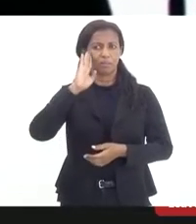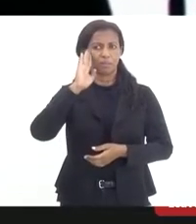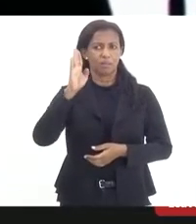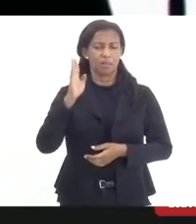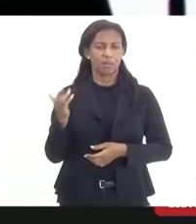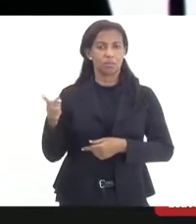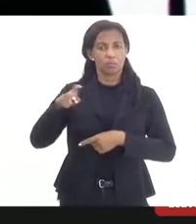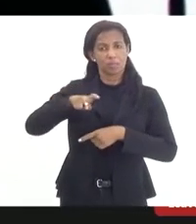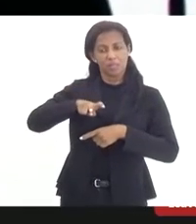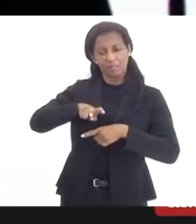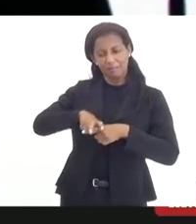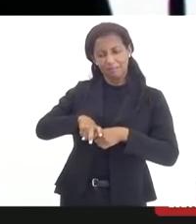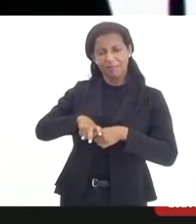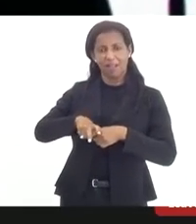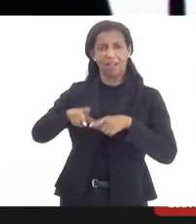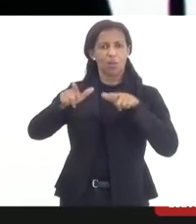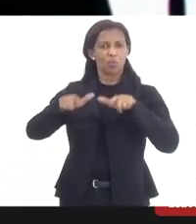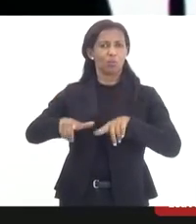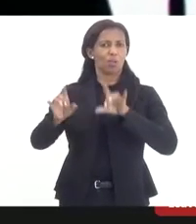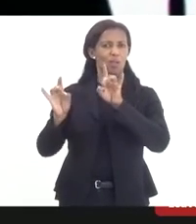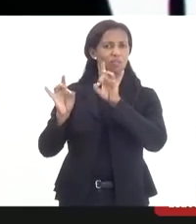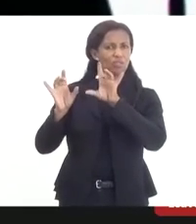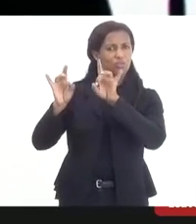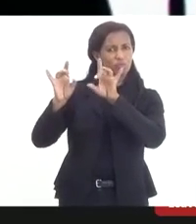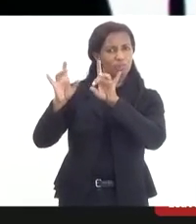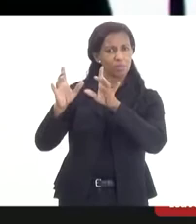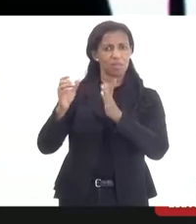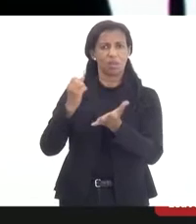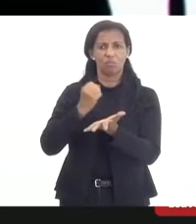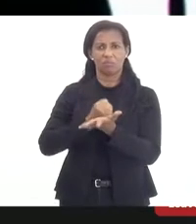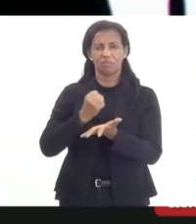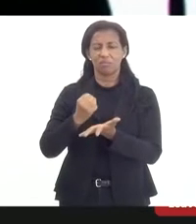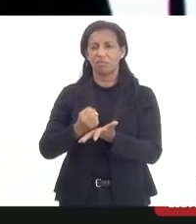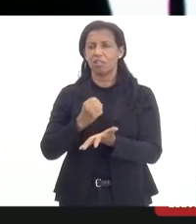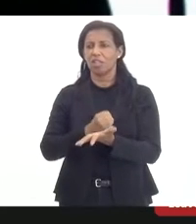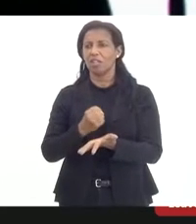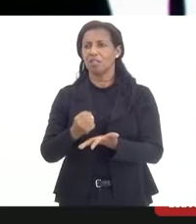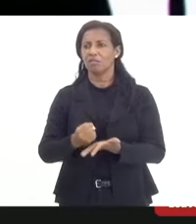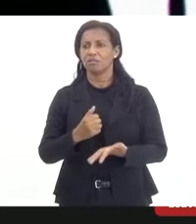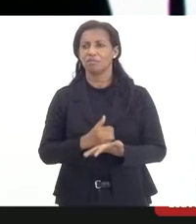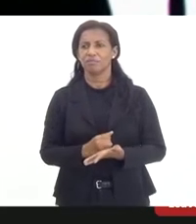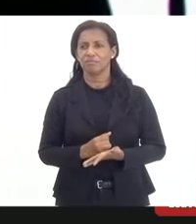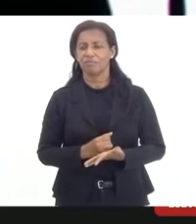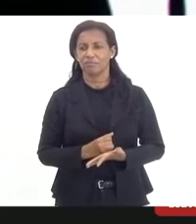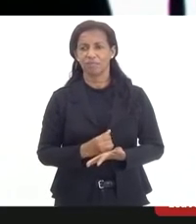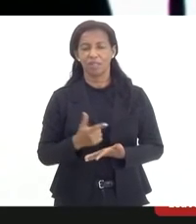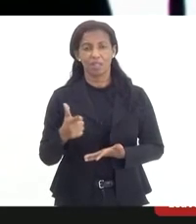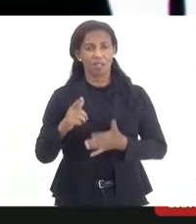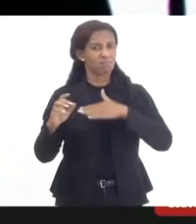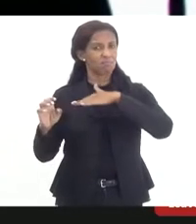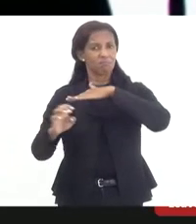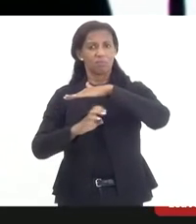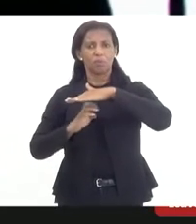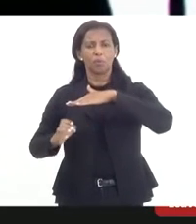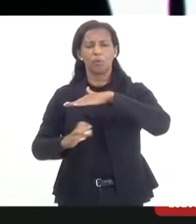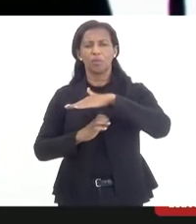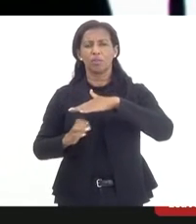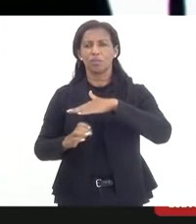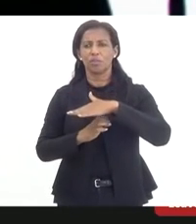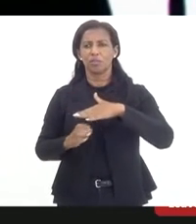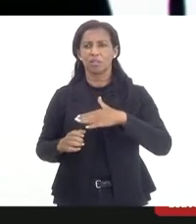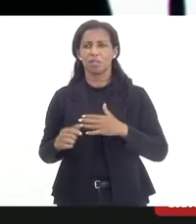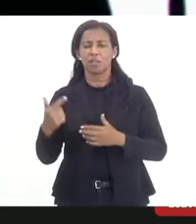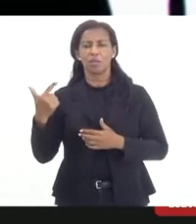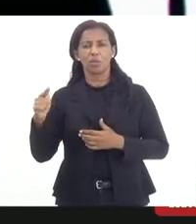nos assentos de transporte, as cotas para contratação em empresas privadas, enfim.